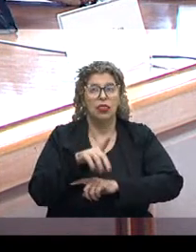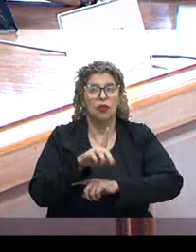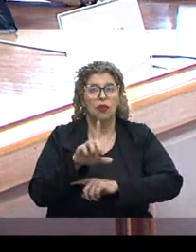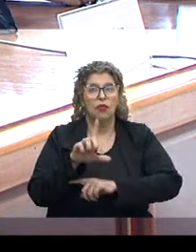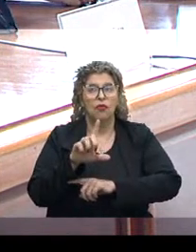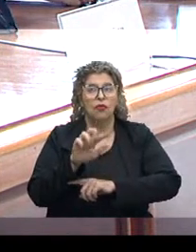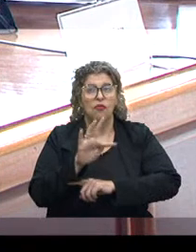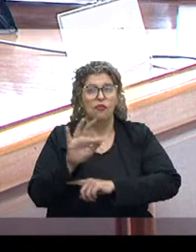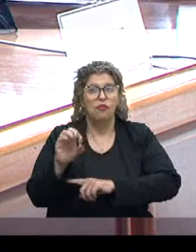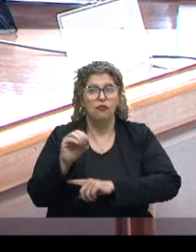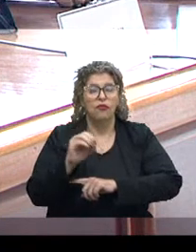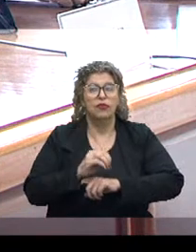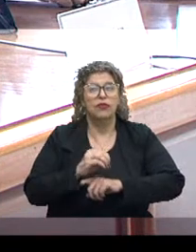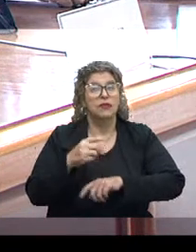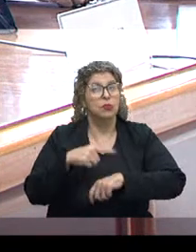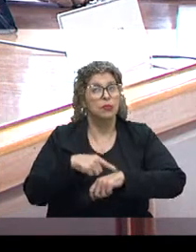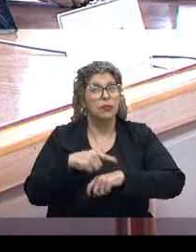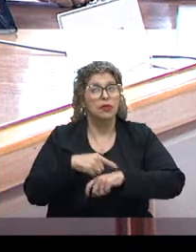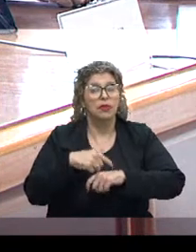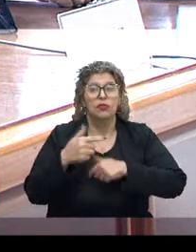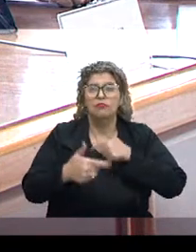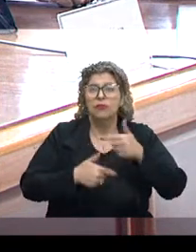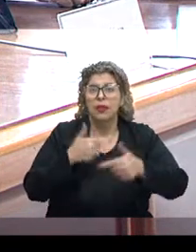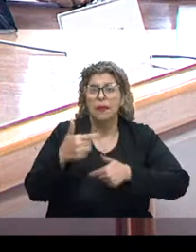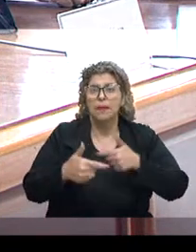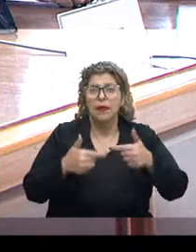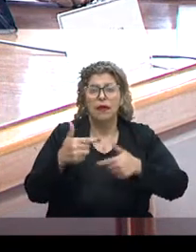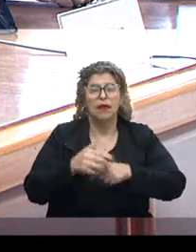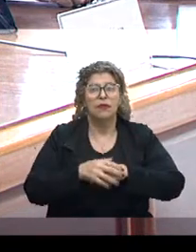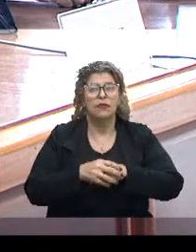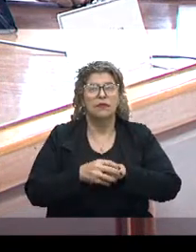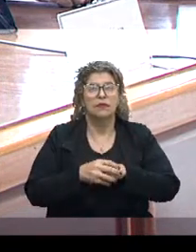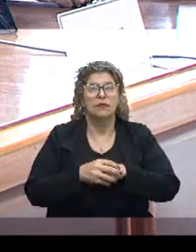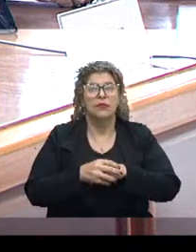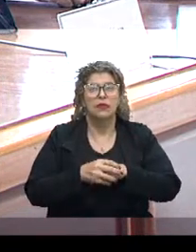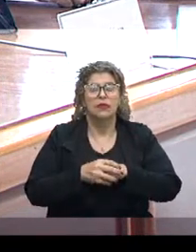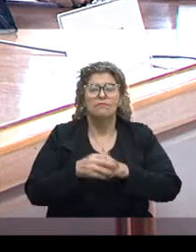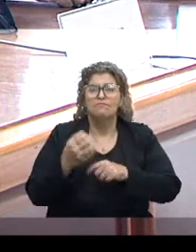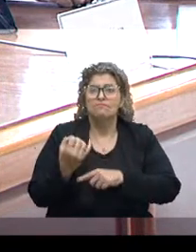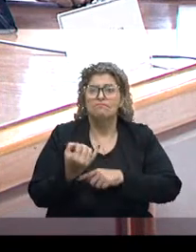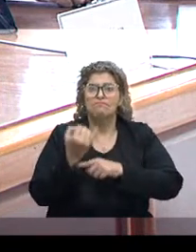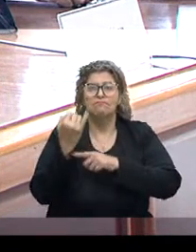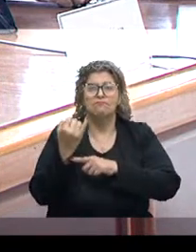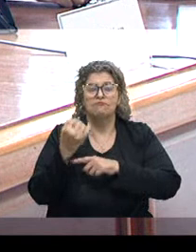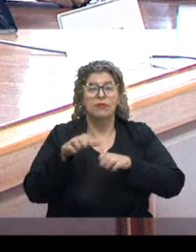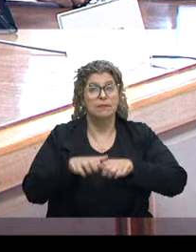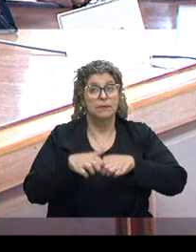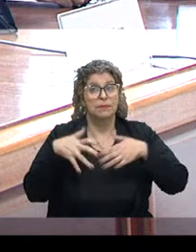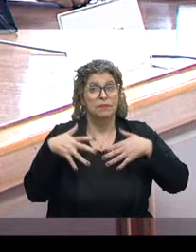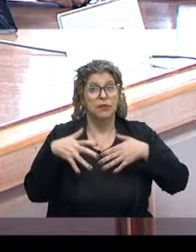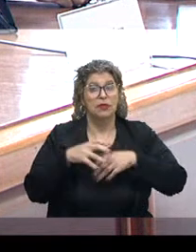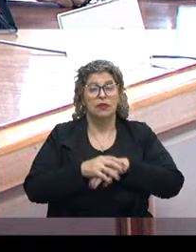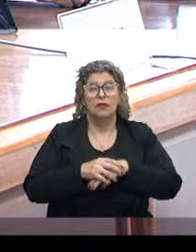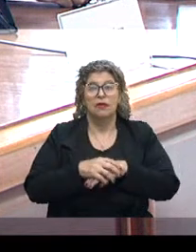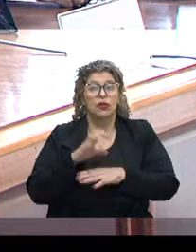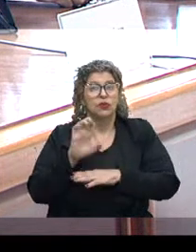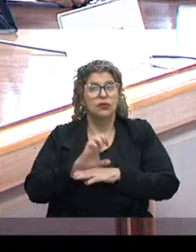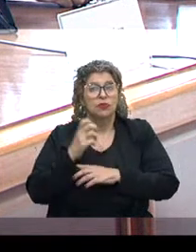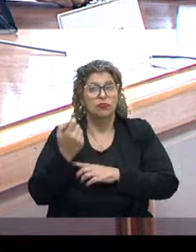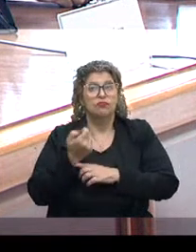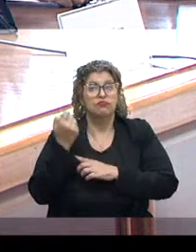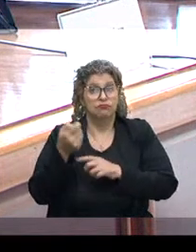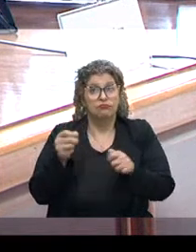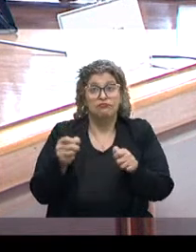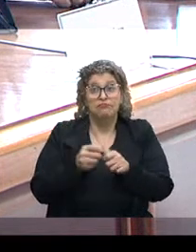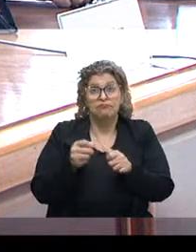podemos fazer parte desse momento tão importante, desse trabalho substancial que a Assembleia Legislativa do Estado do Rio Grande do Sul